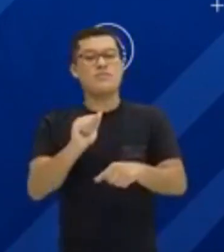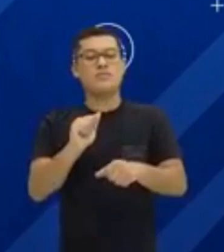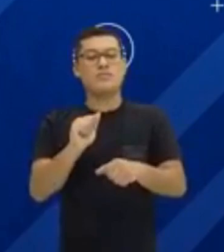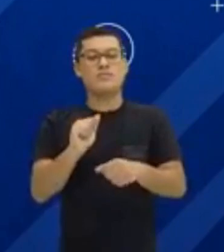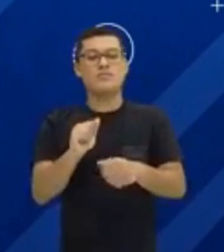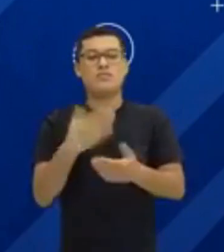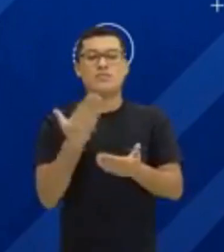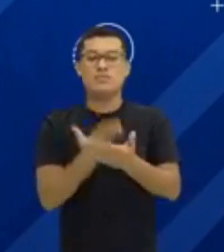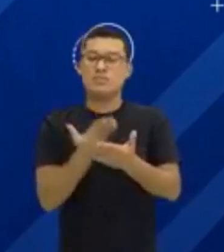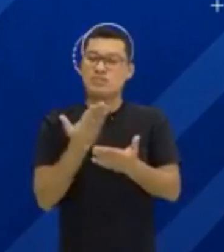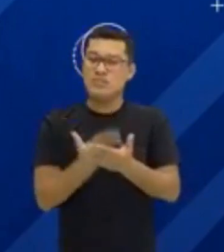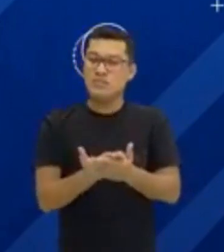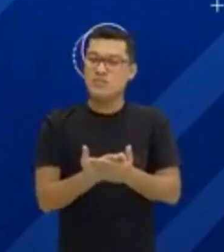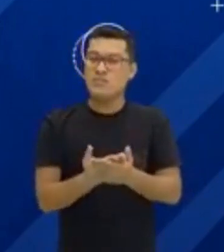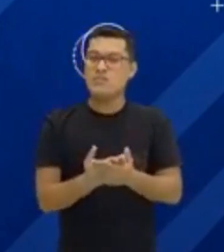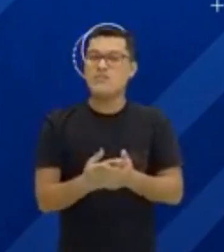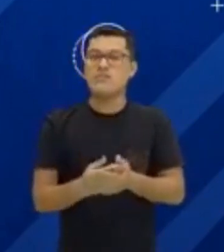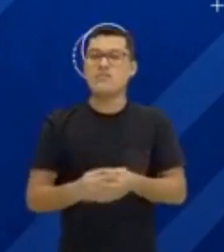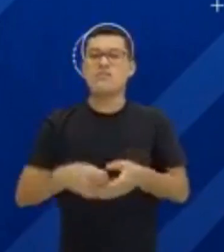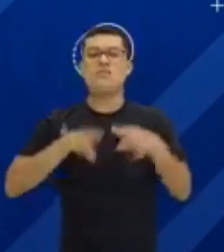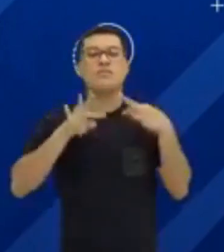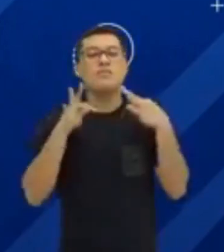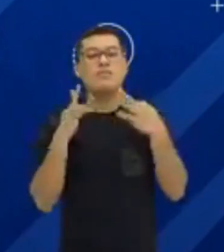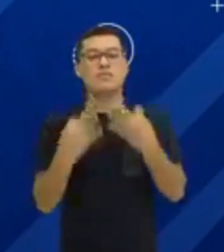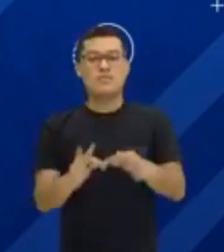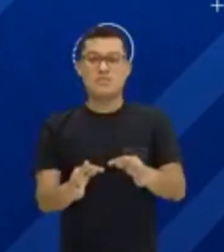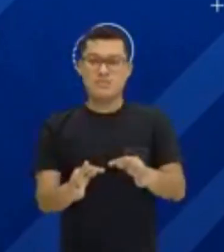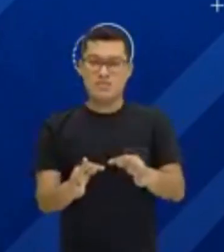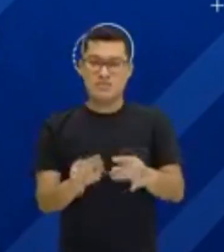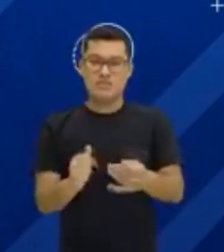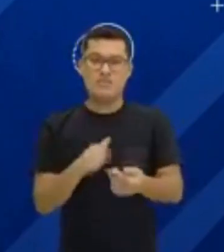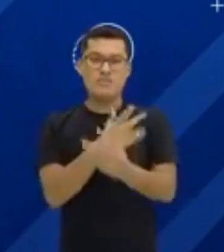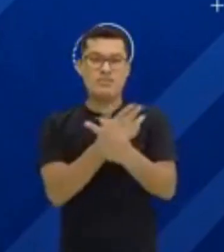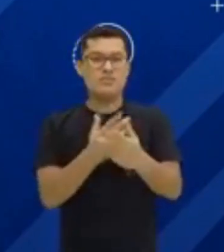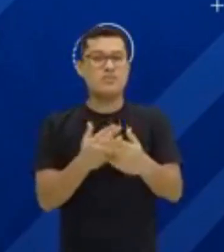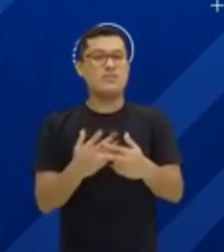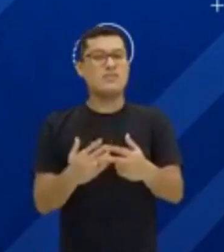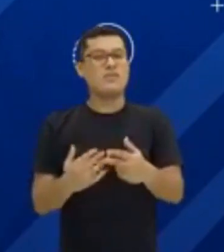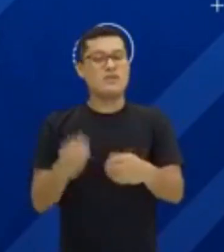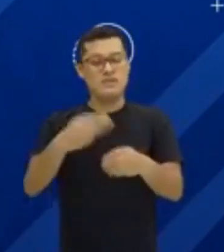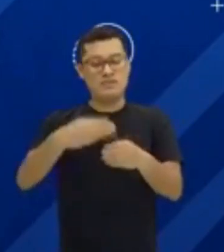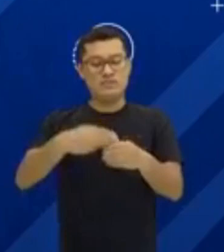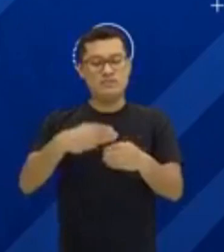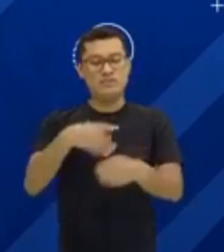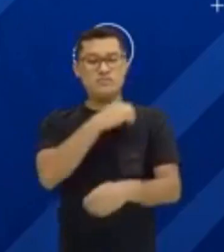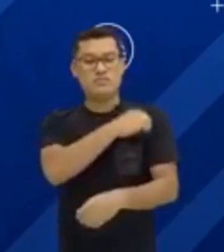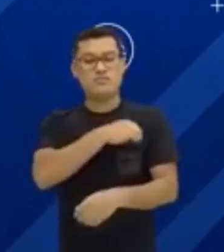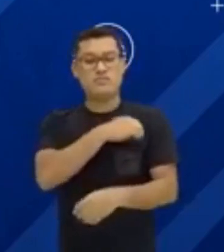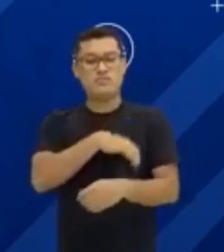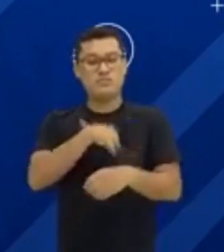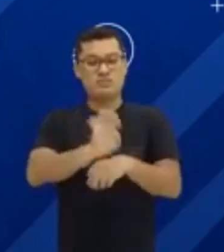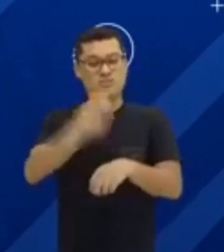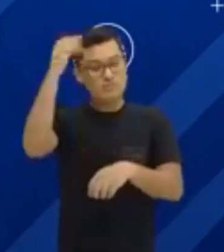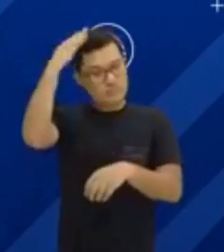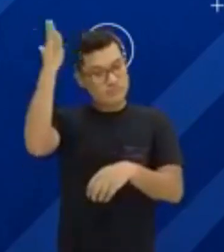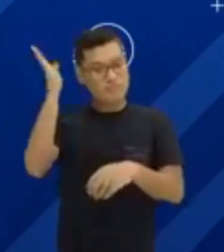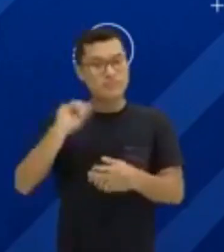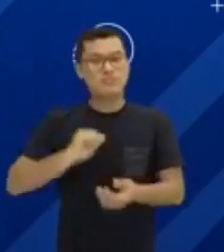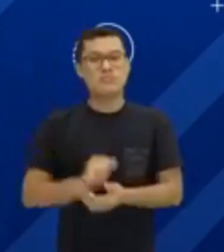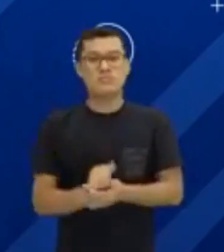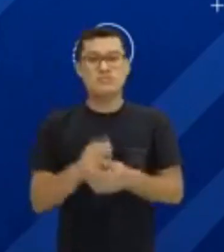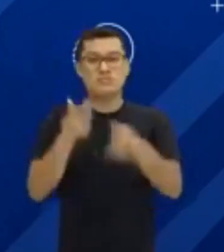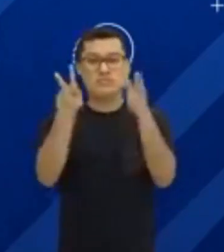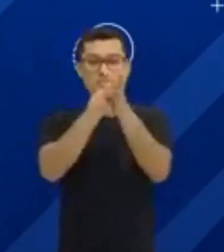ensino regular, mediado por tecnologia, atendendo centenas de alunos no interior do Estado. Este